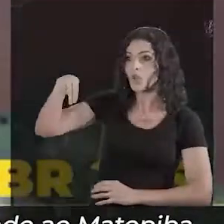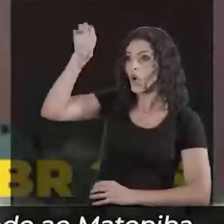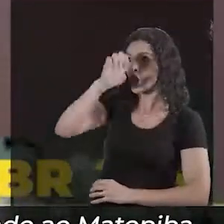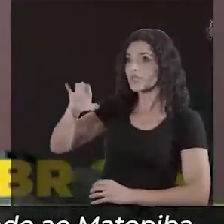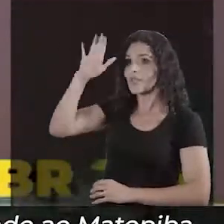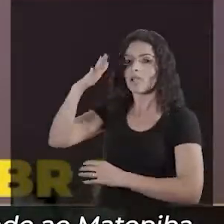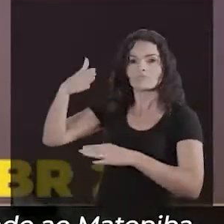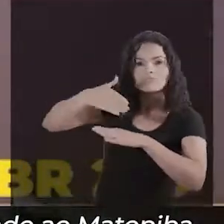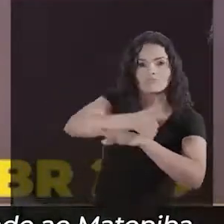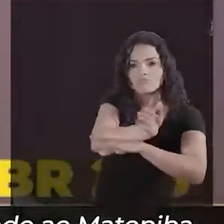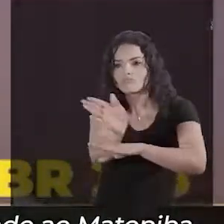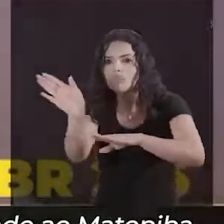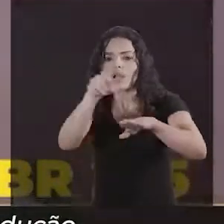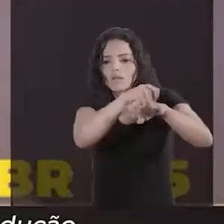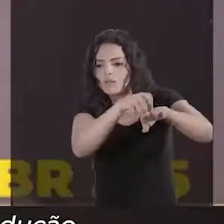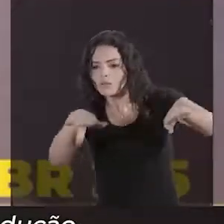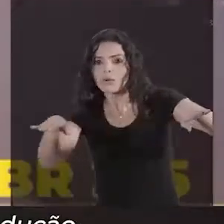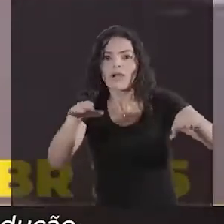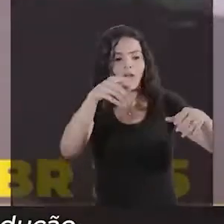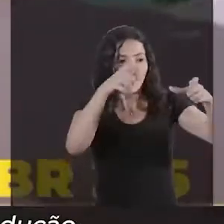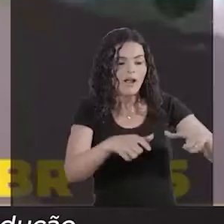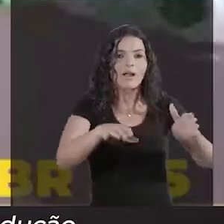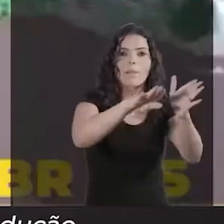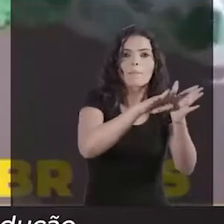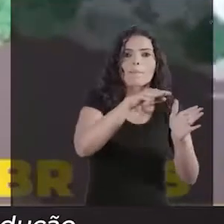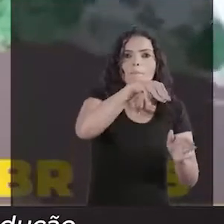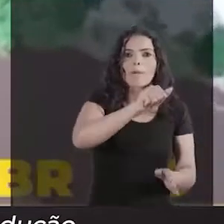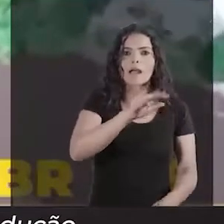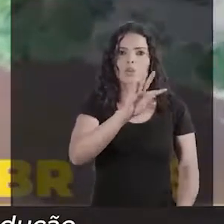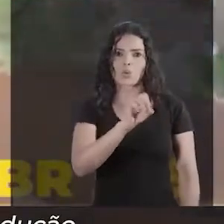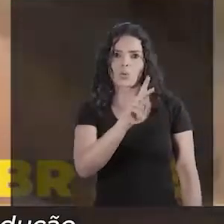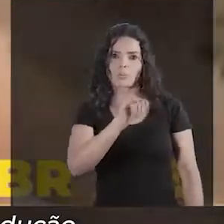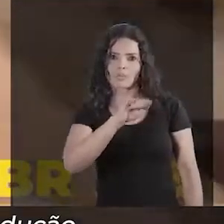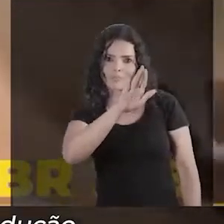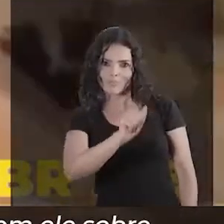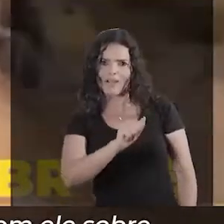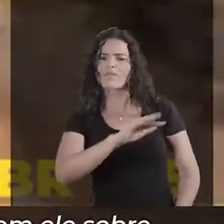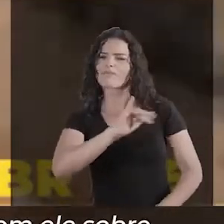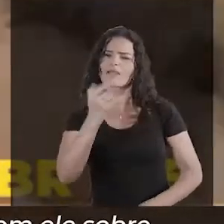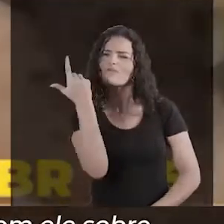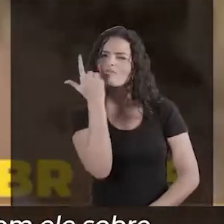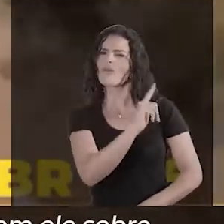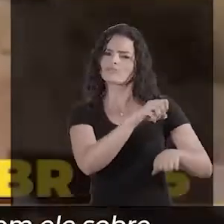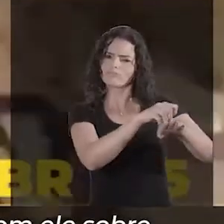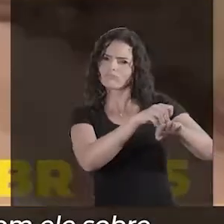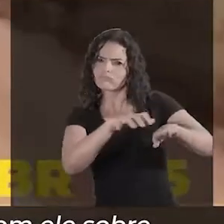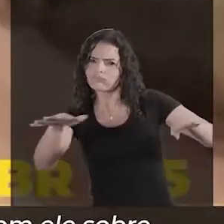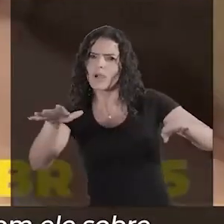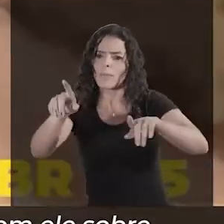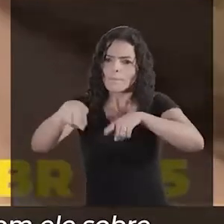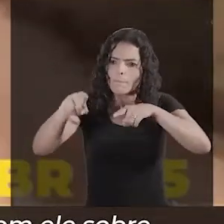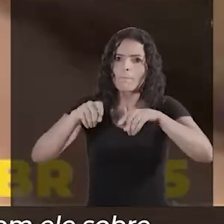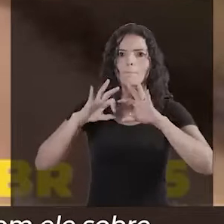e dando ao Mato Piba a verdadeira condição de escoar a sua produção. Falamos com o ministro